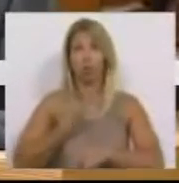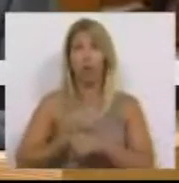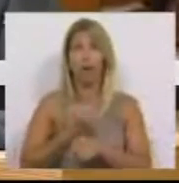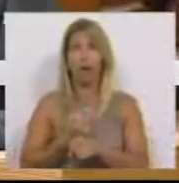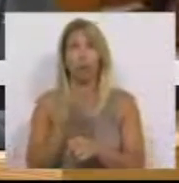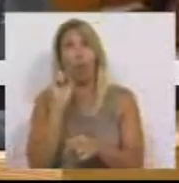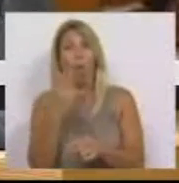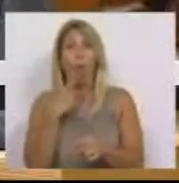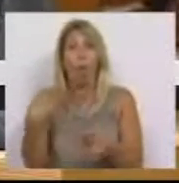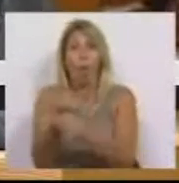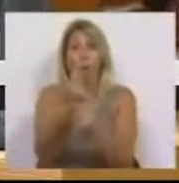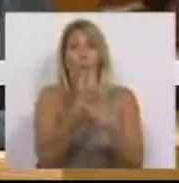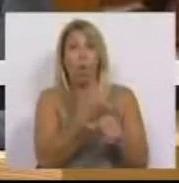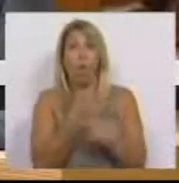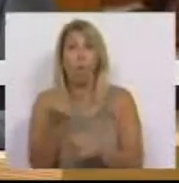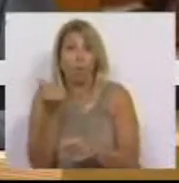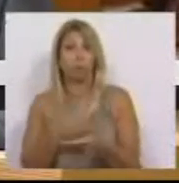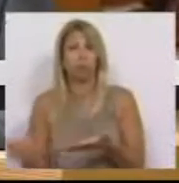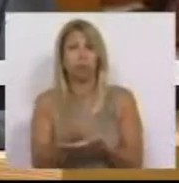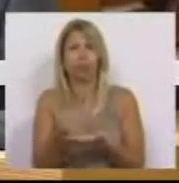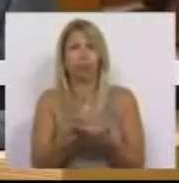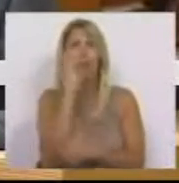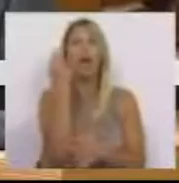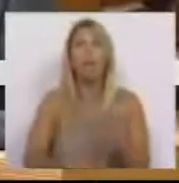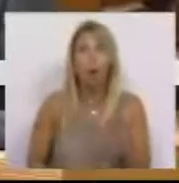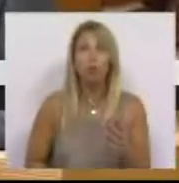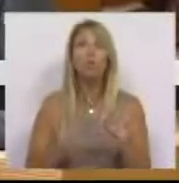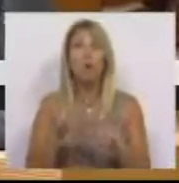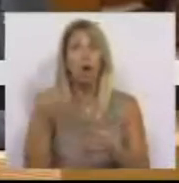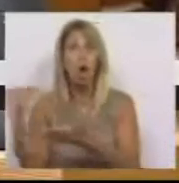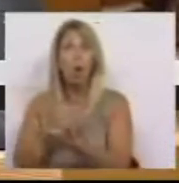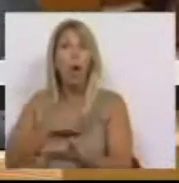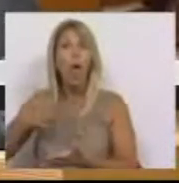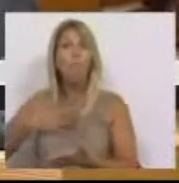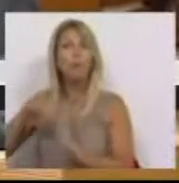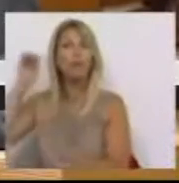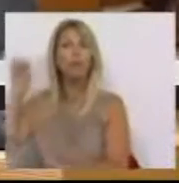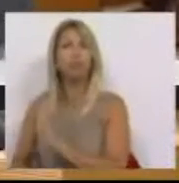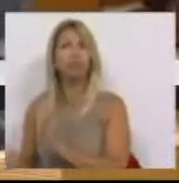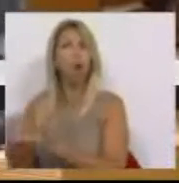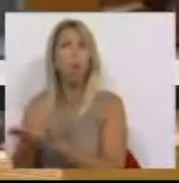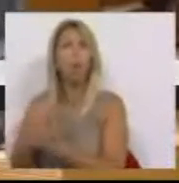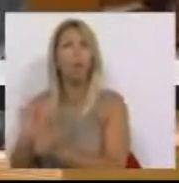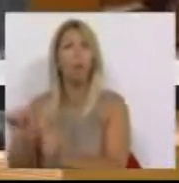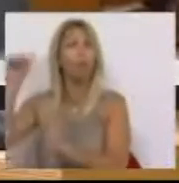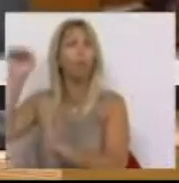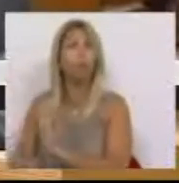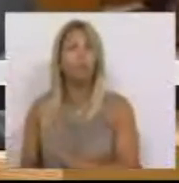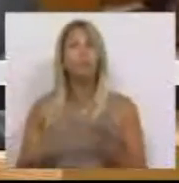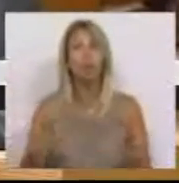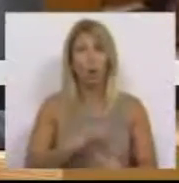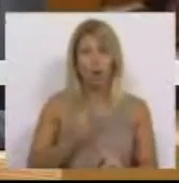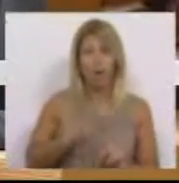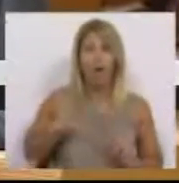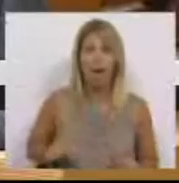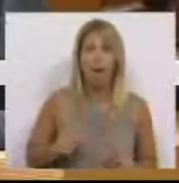tempo que o imposto sobre os lucros das empresas cai. Este ano, a receita do IRC representará apenas 35